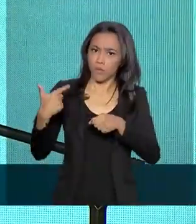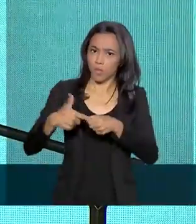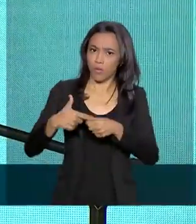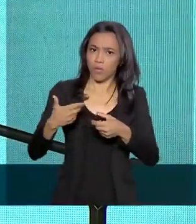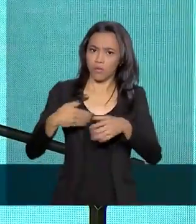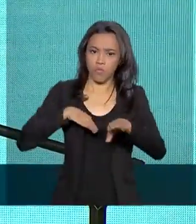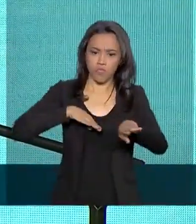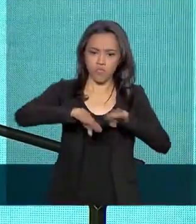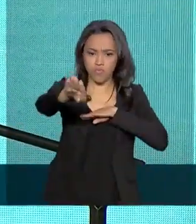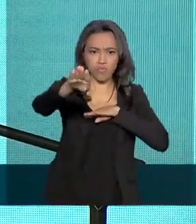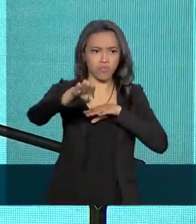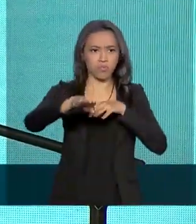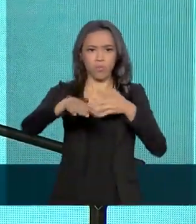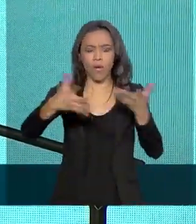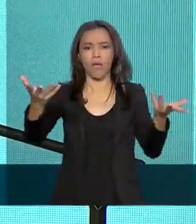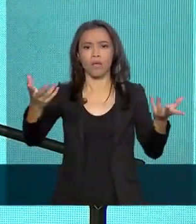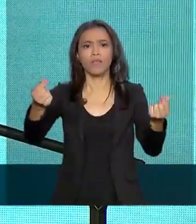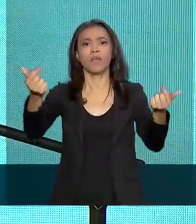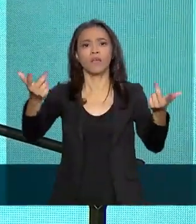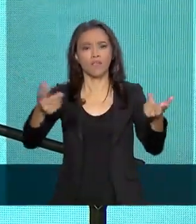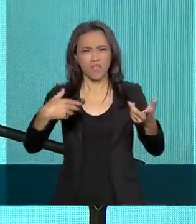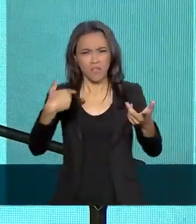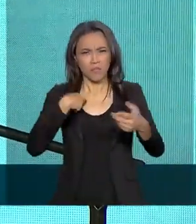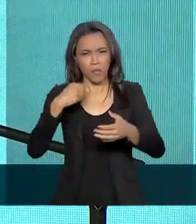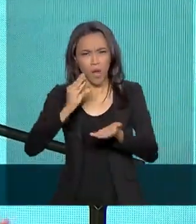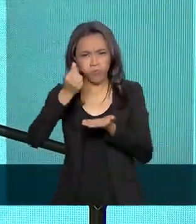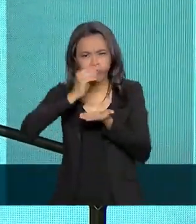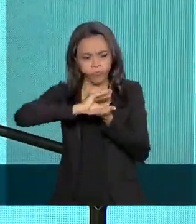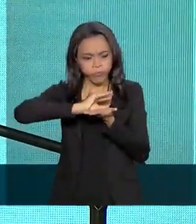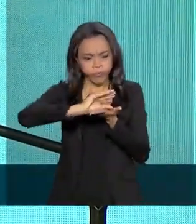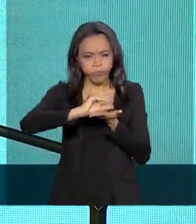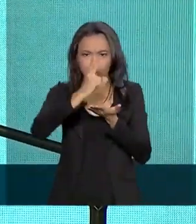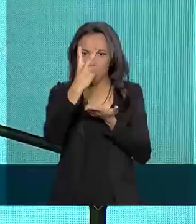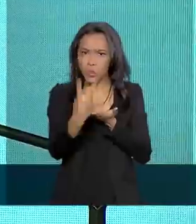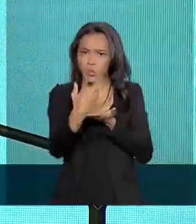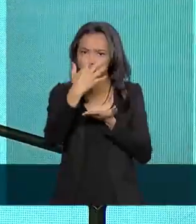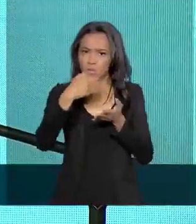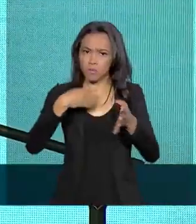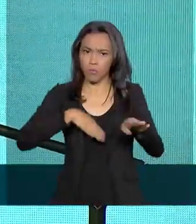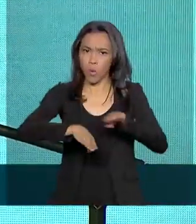Ninguém vê nada, pô. Agora, a grana está em algum lugar.